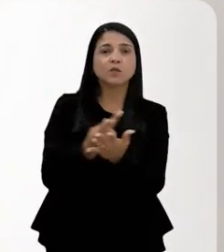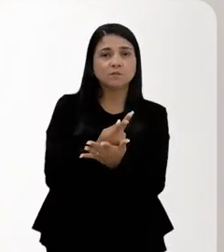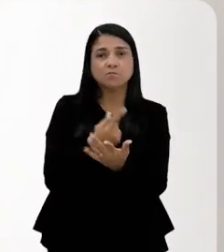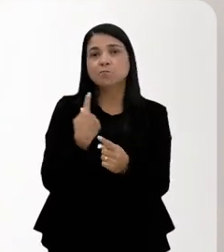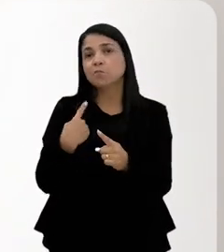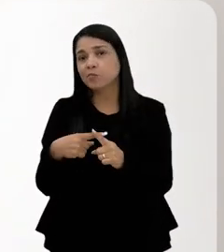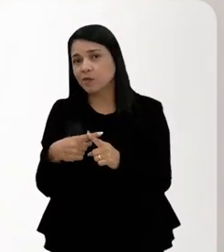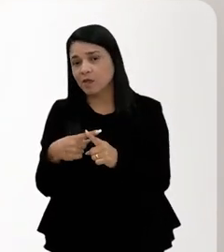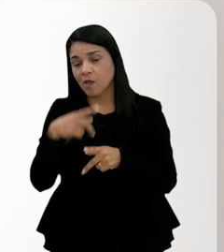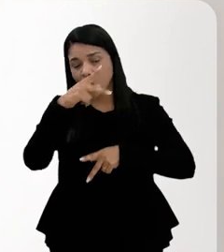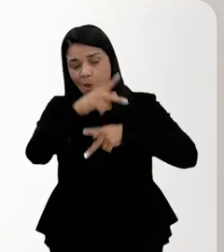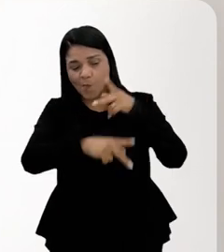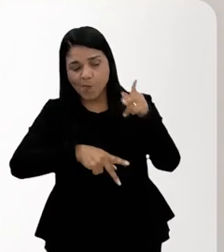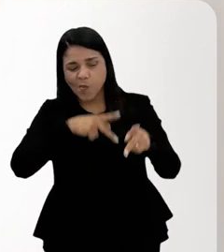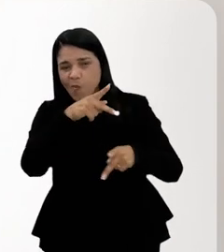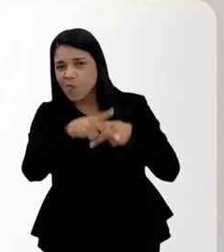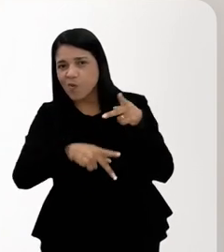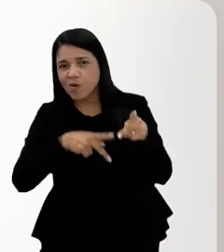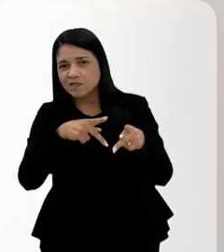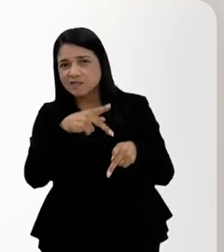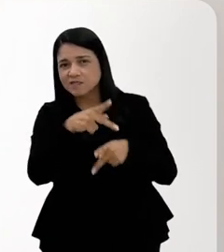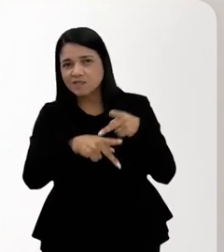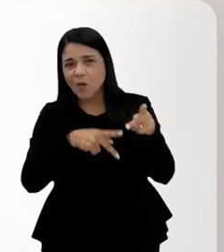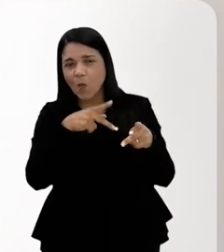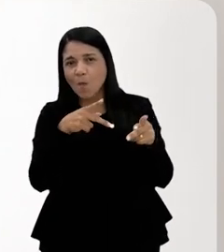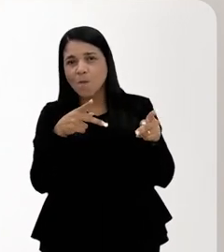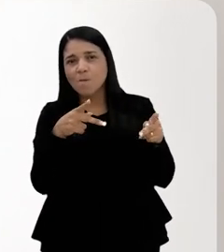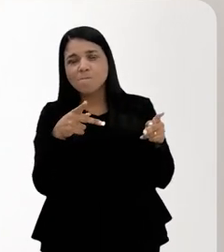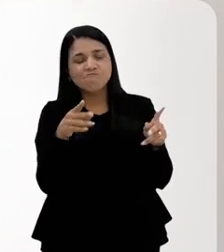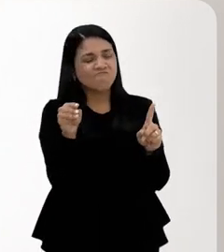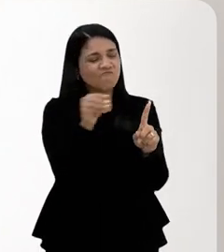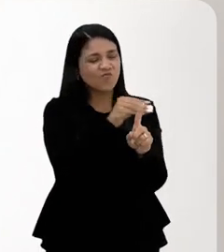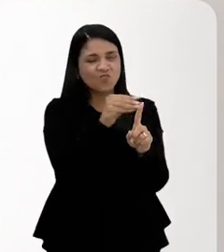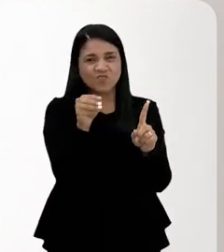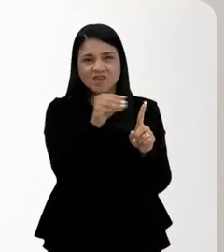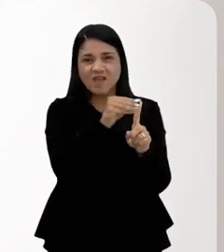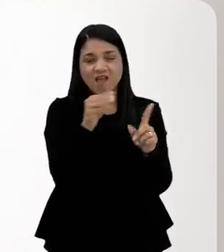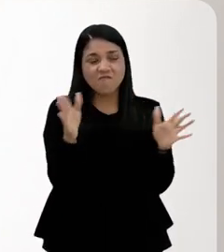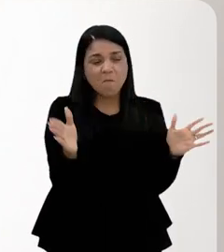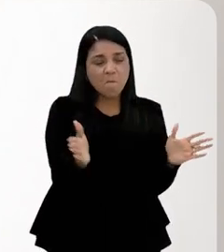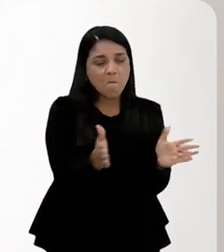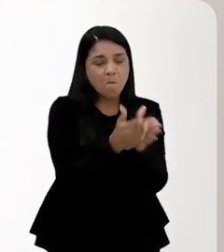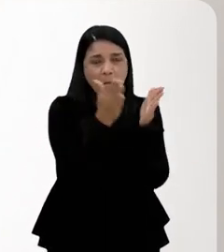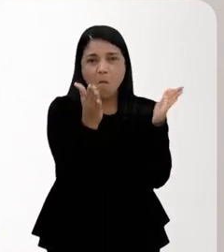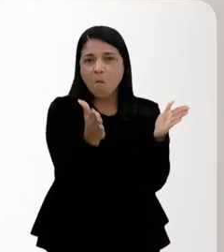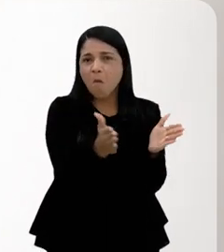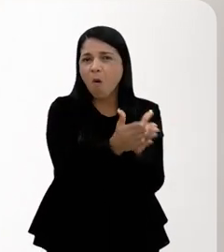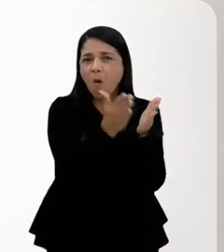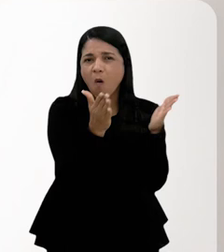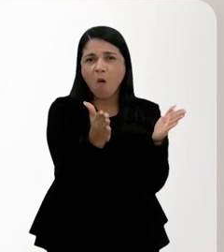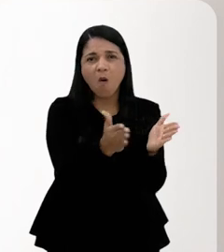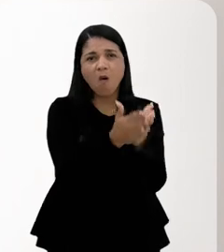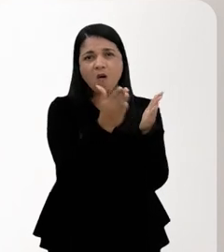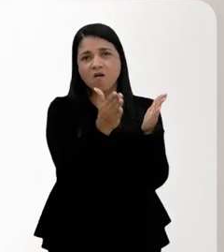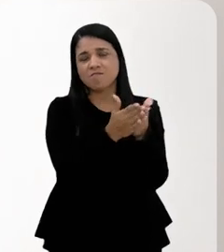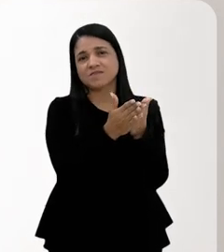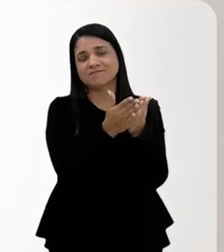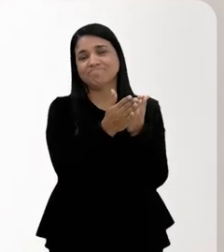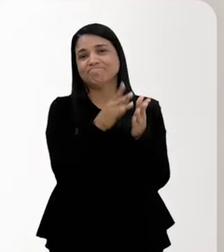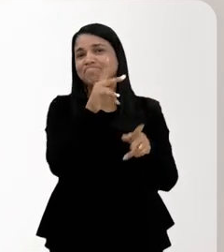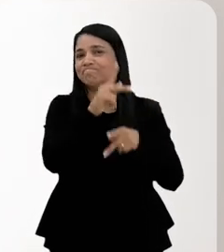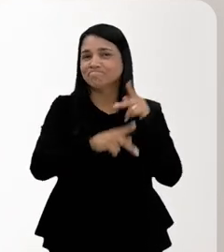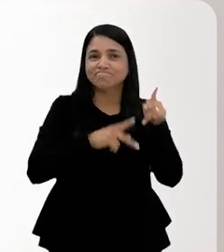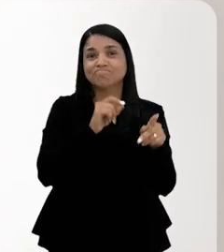prioritariamente a população mais fragilizada e mais vulnerável que a população pobre, mais pobre que a população